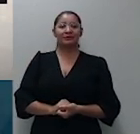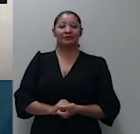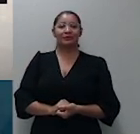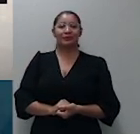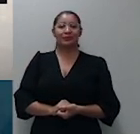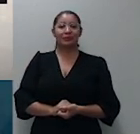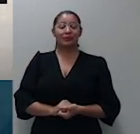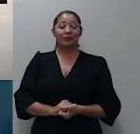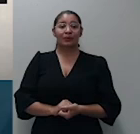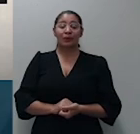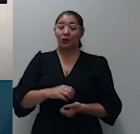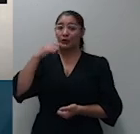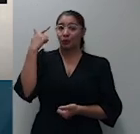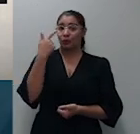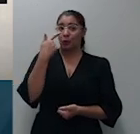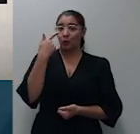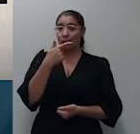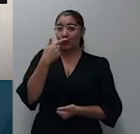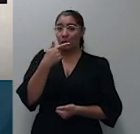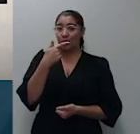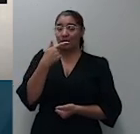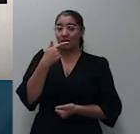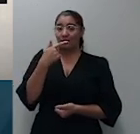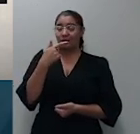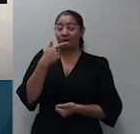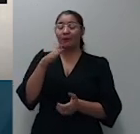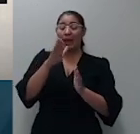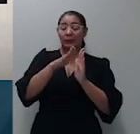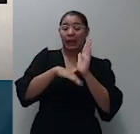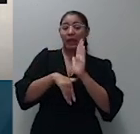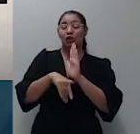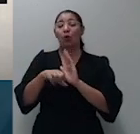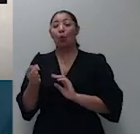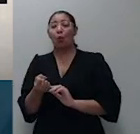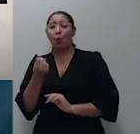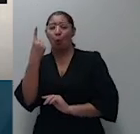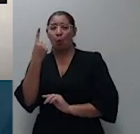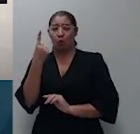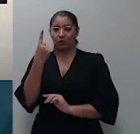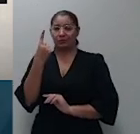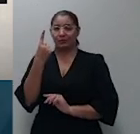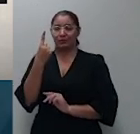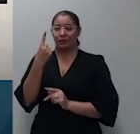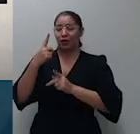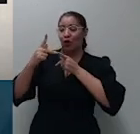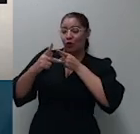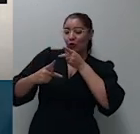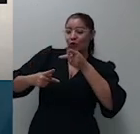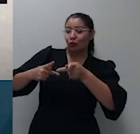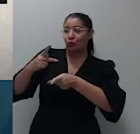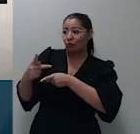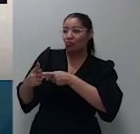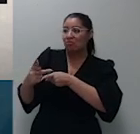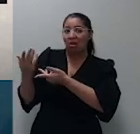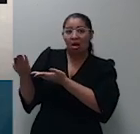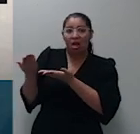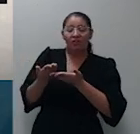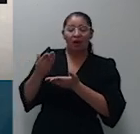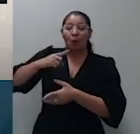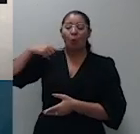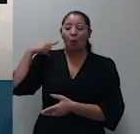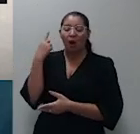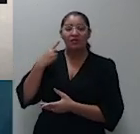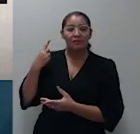na hipótese a mãe dos menores e únicos herdeiros contratou os advogados ora recorrentes para